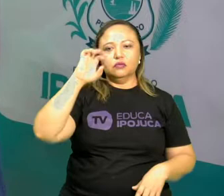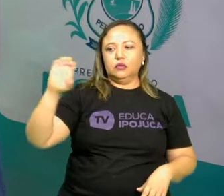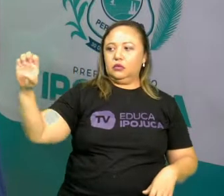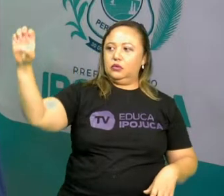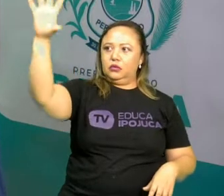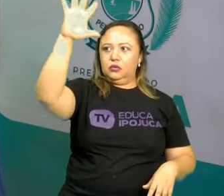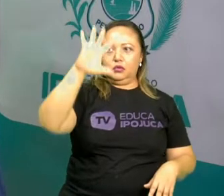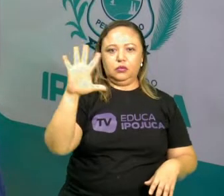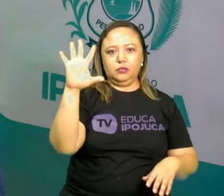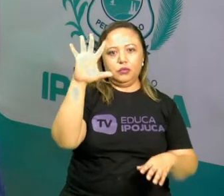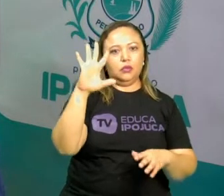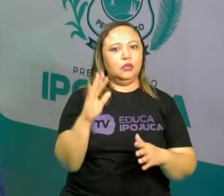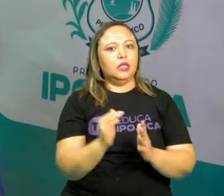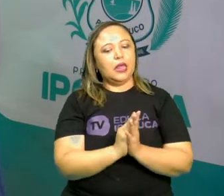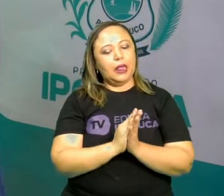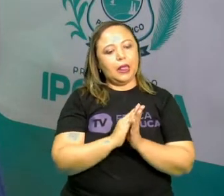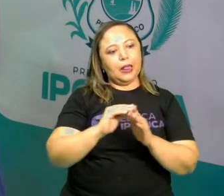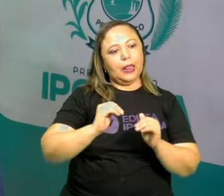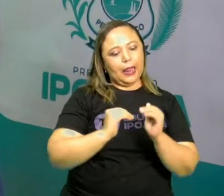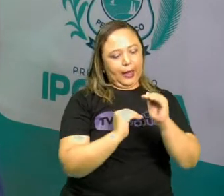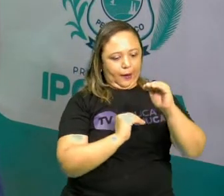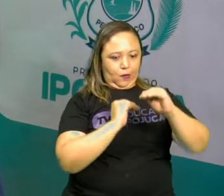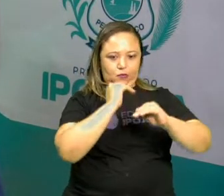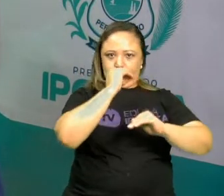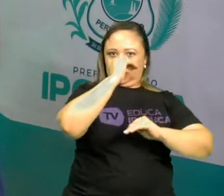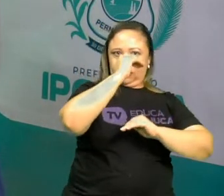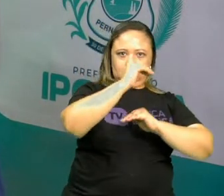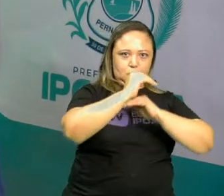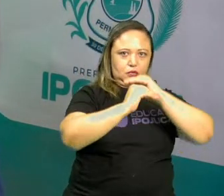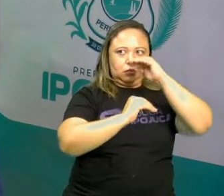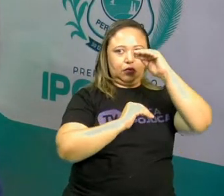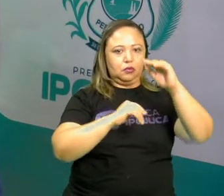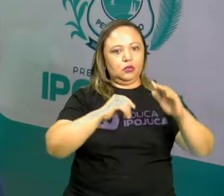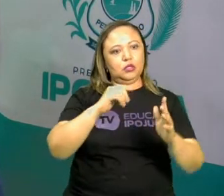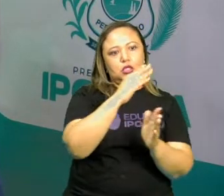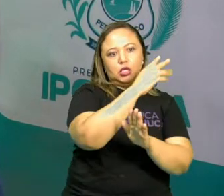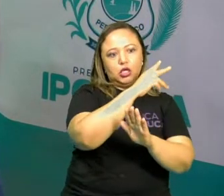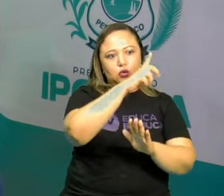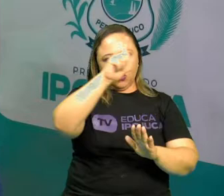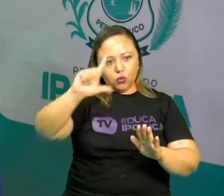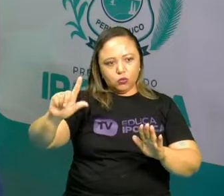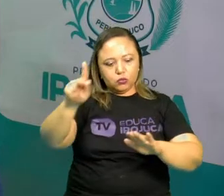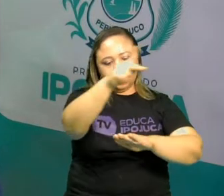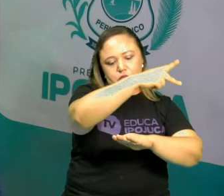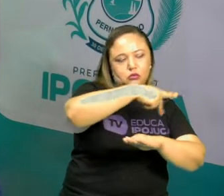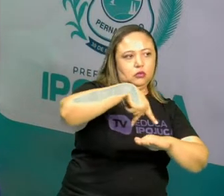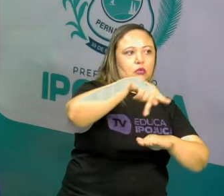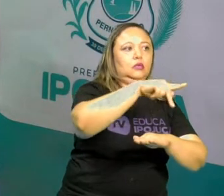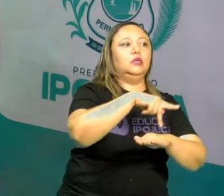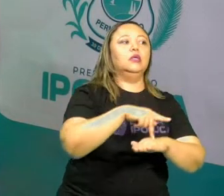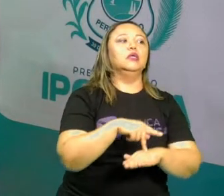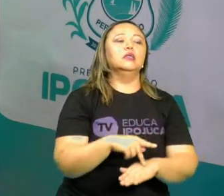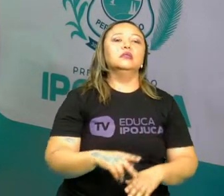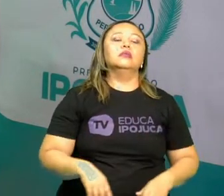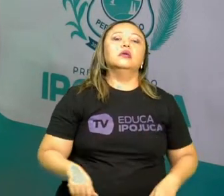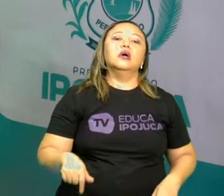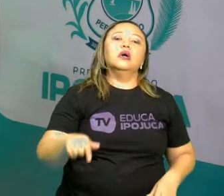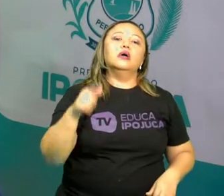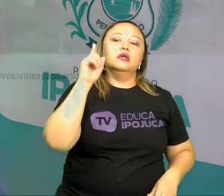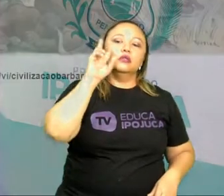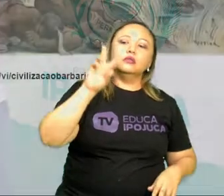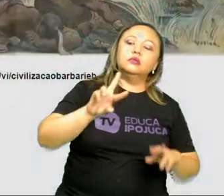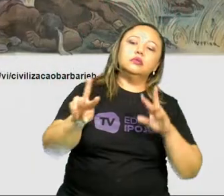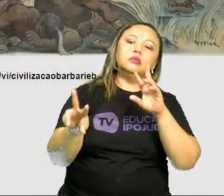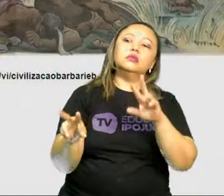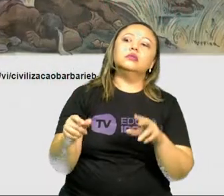de vários outros países, inclusive o nosso, em todo o mundo. Certo? Aí aqui a gente